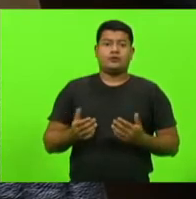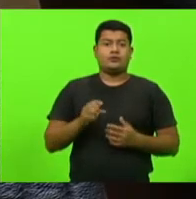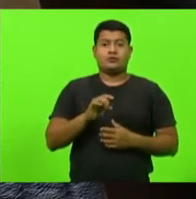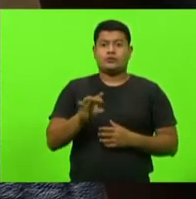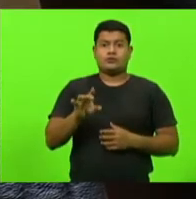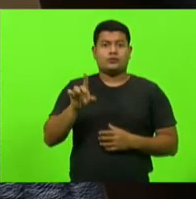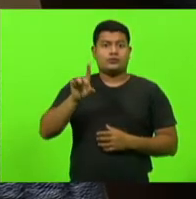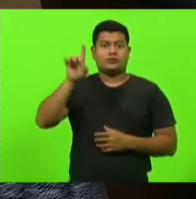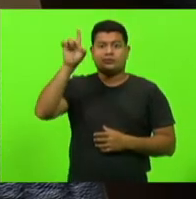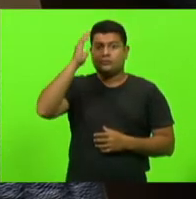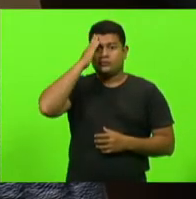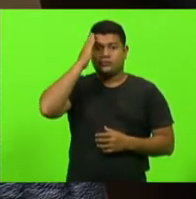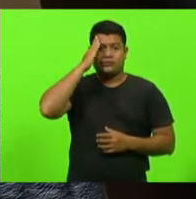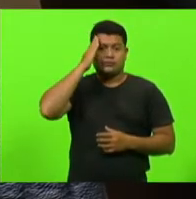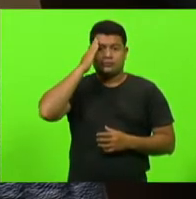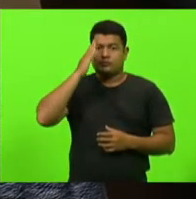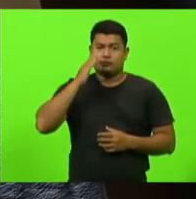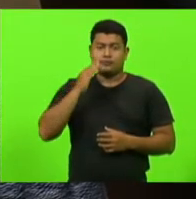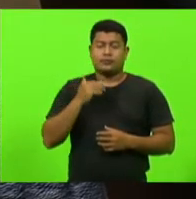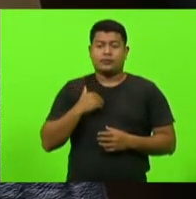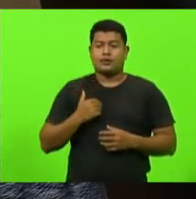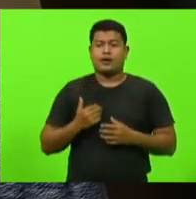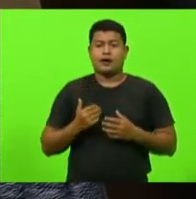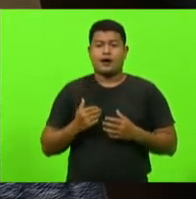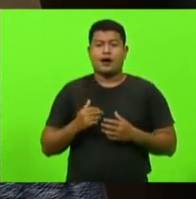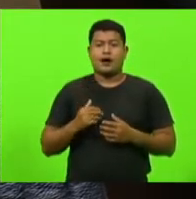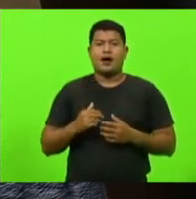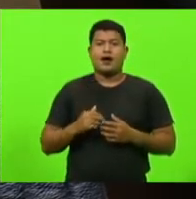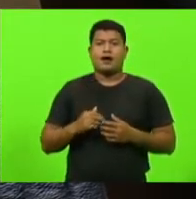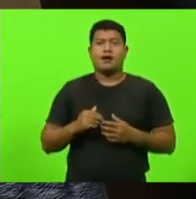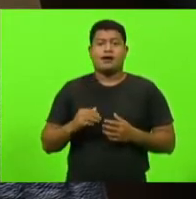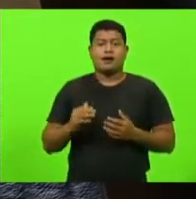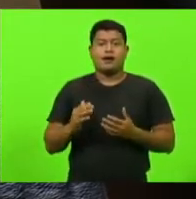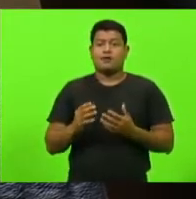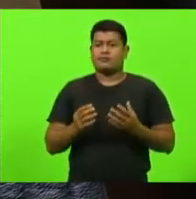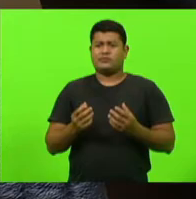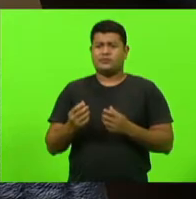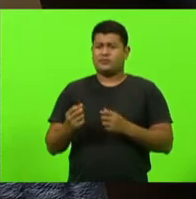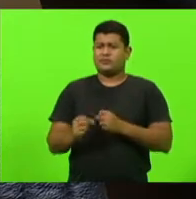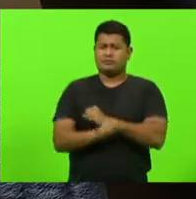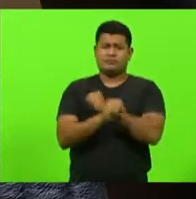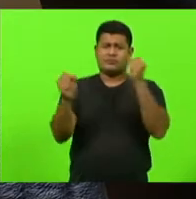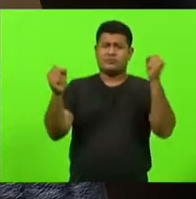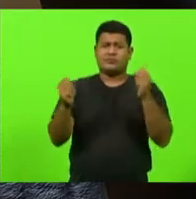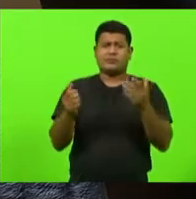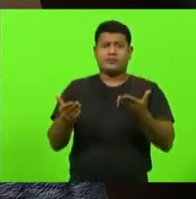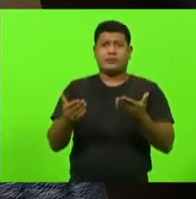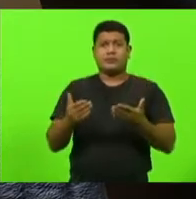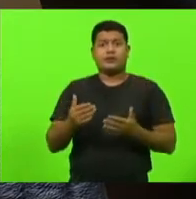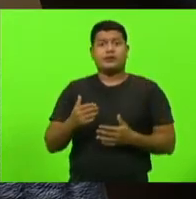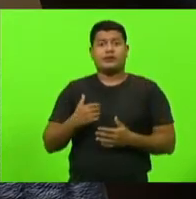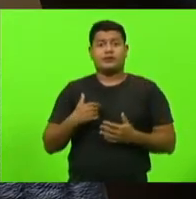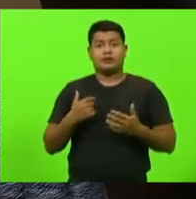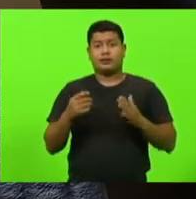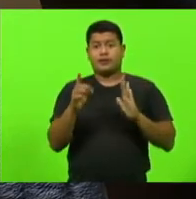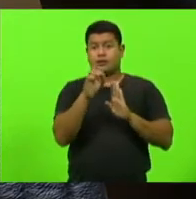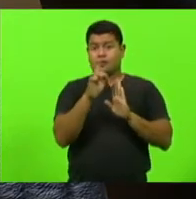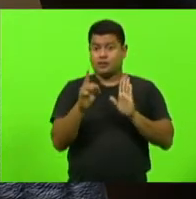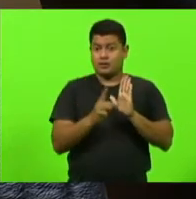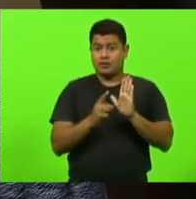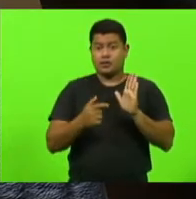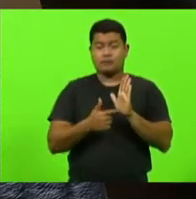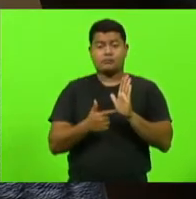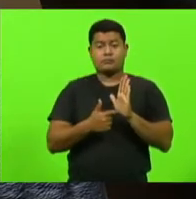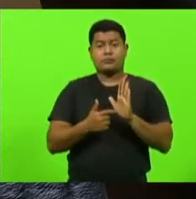berração que eu vou te contar. Foi engraçado que quando sai um decreto como este do governador,